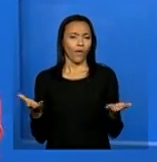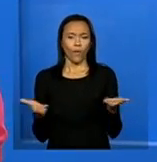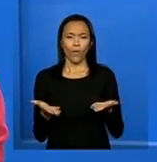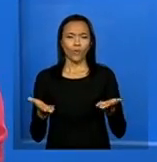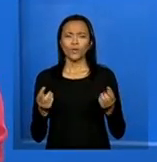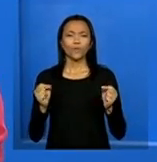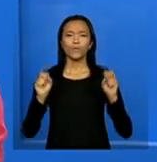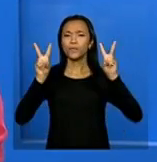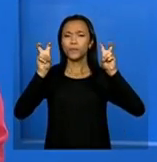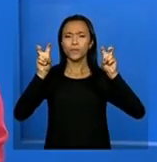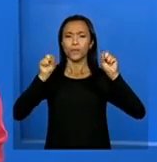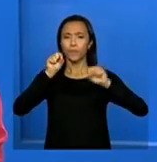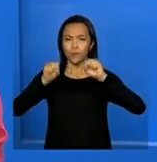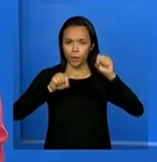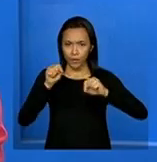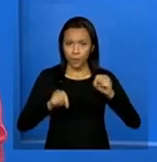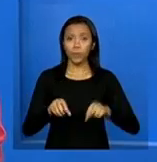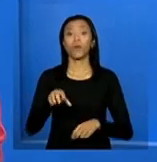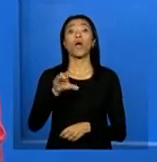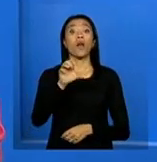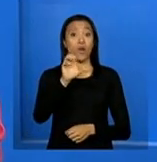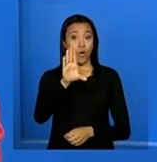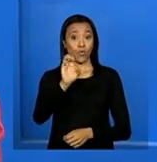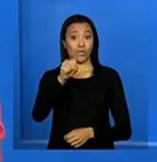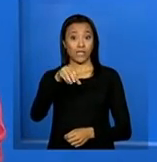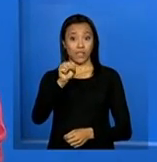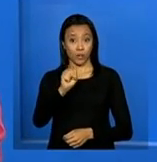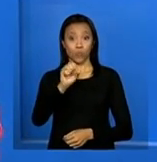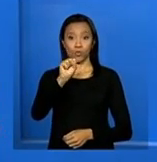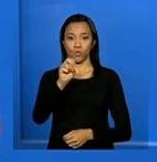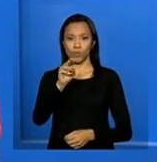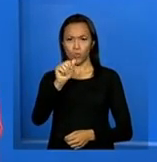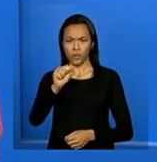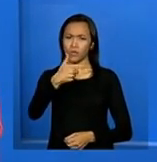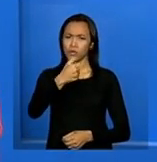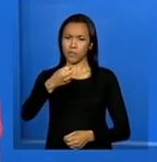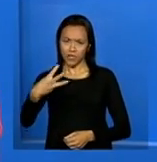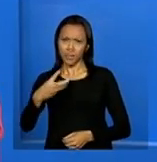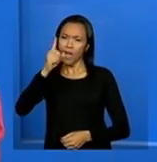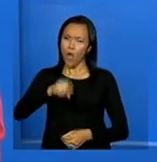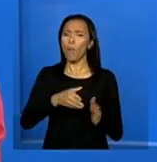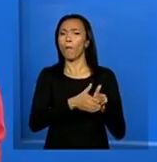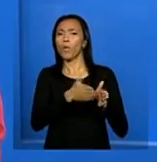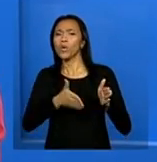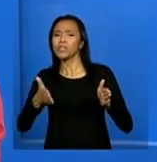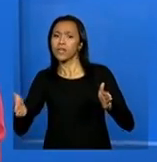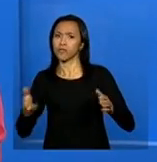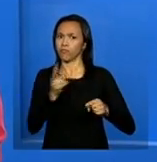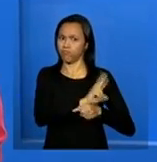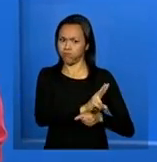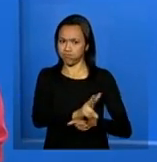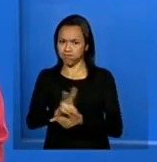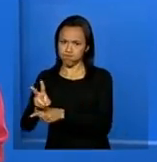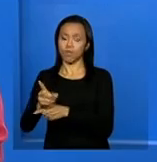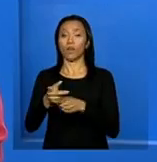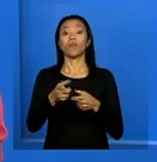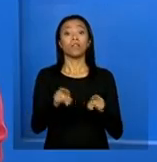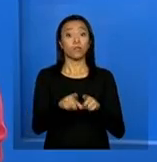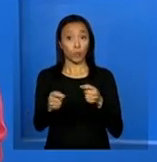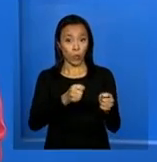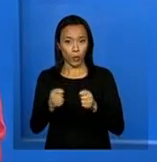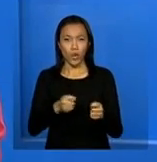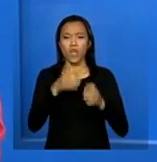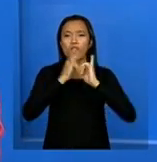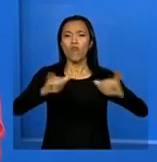nós vamos falar sobre o Censo Suas 2013, que é um processo de monitoramento que coleta dados relacionados ao